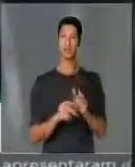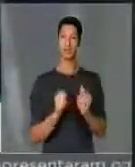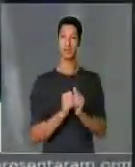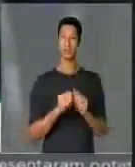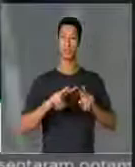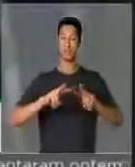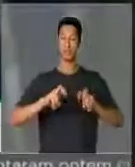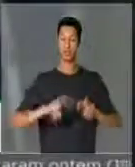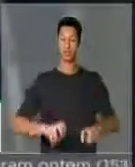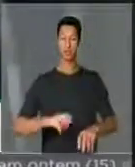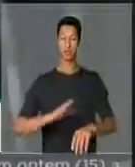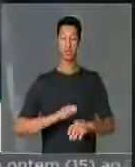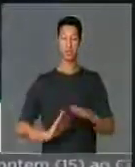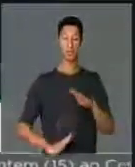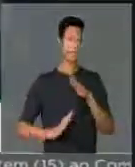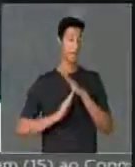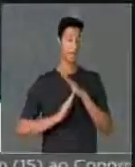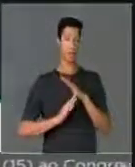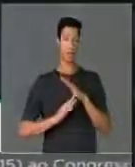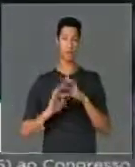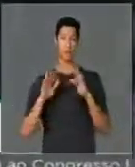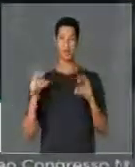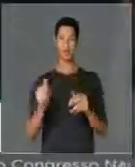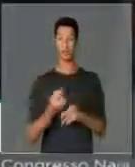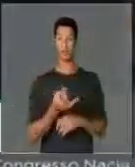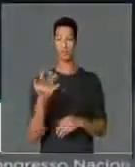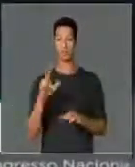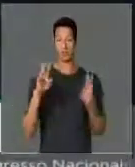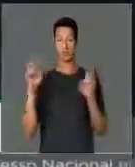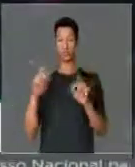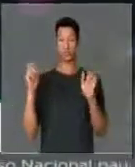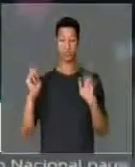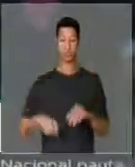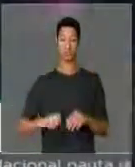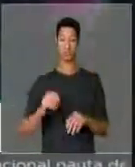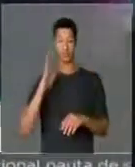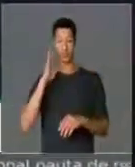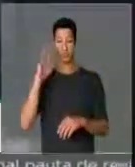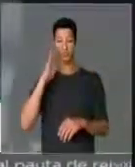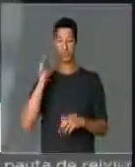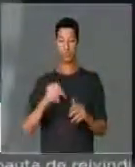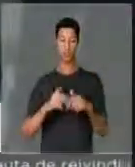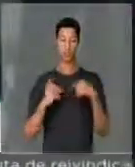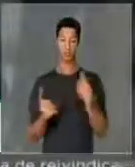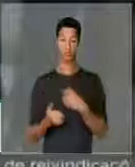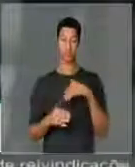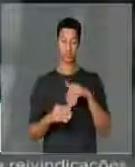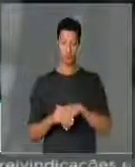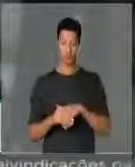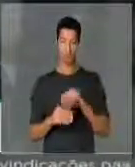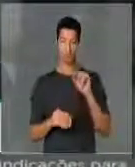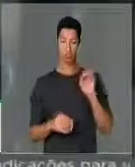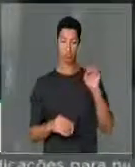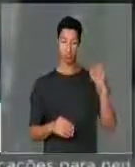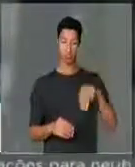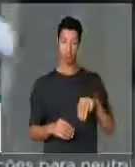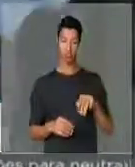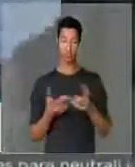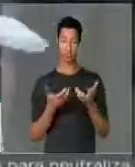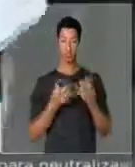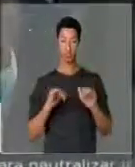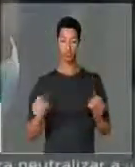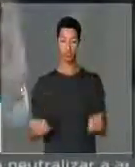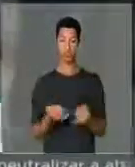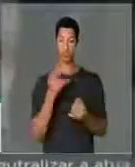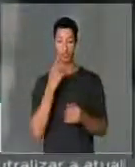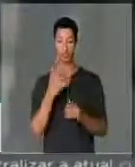a exploração máxima de tudo quanto é área possível e imaginável. Portanto, o nosso voto é sim e queria